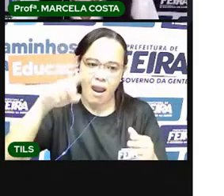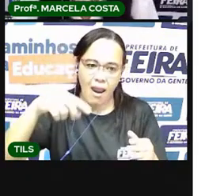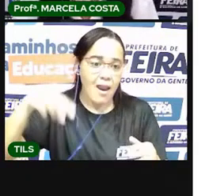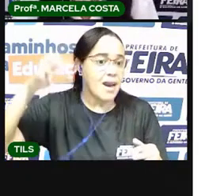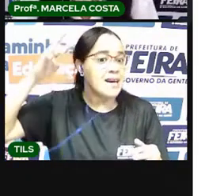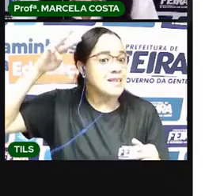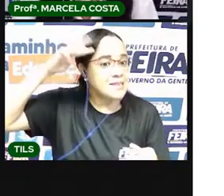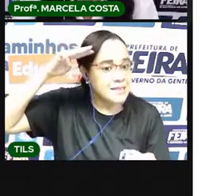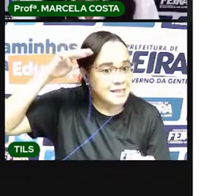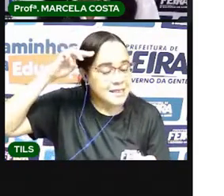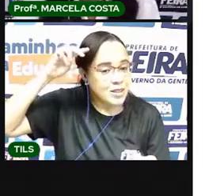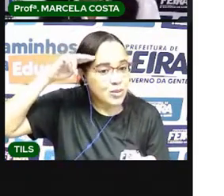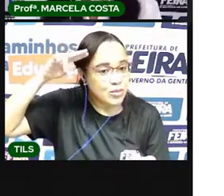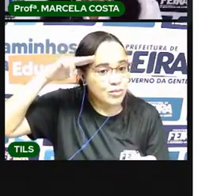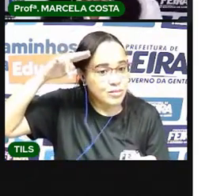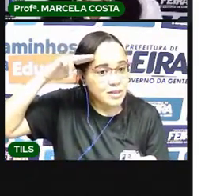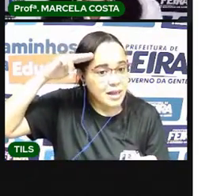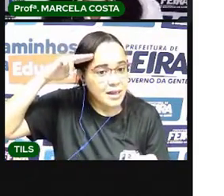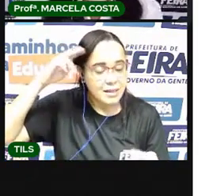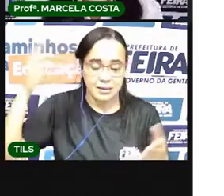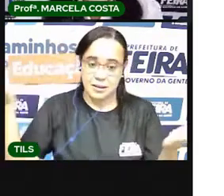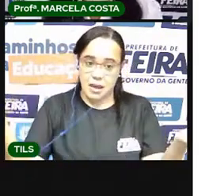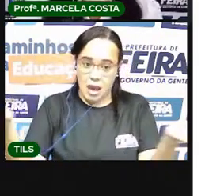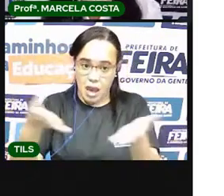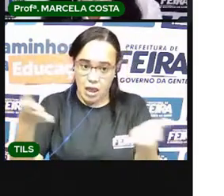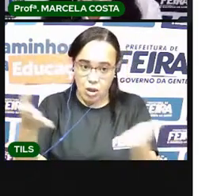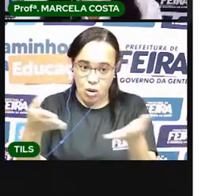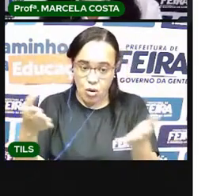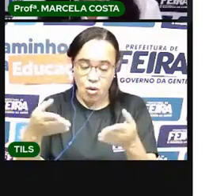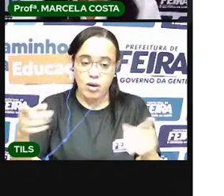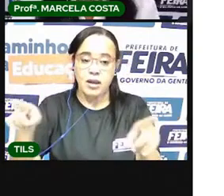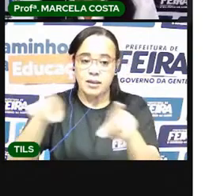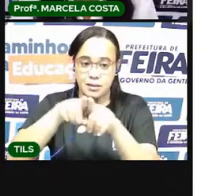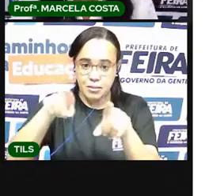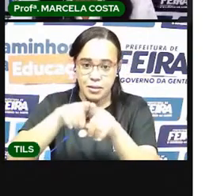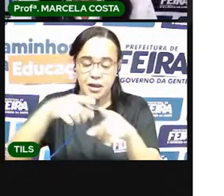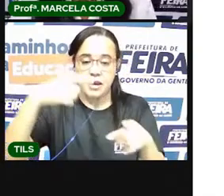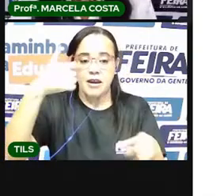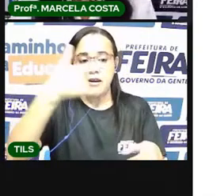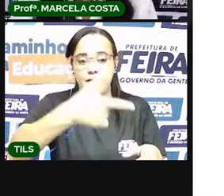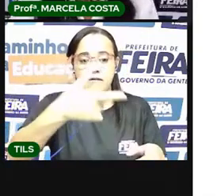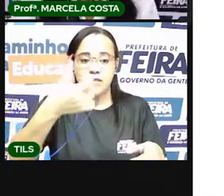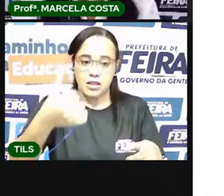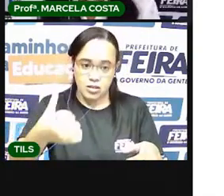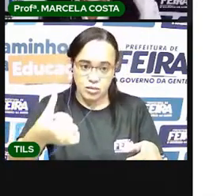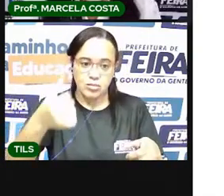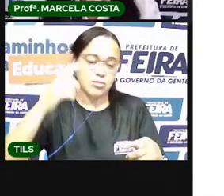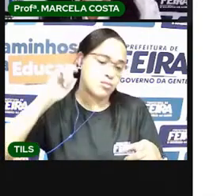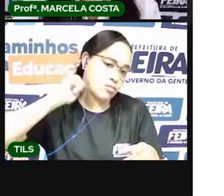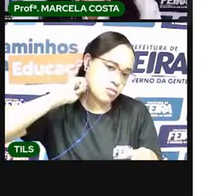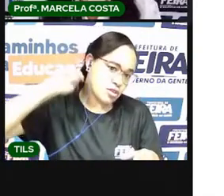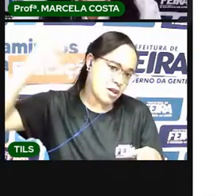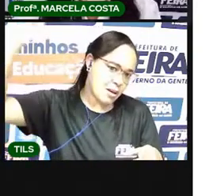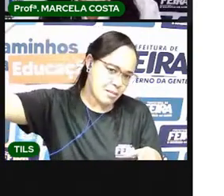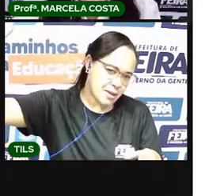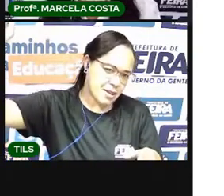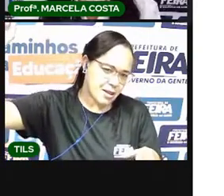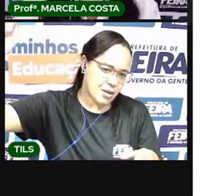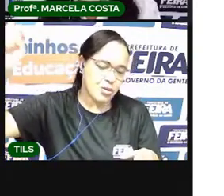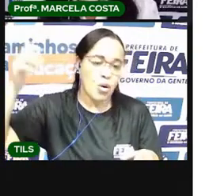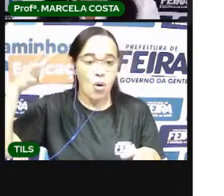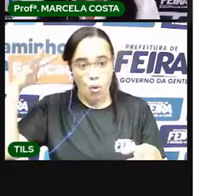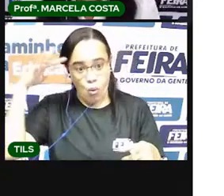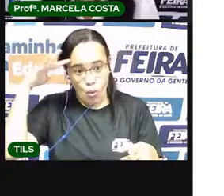feriado de Tiradentes que vai cair no dia 21 de abril Representando aí uma quarta